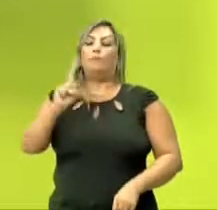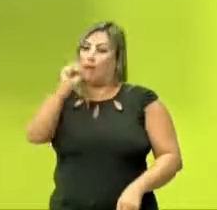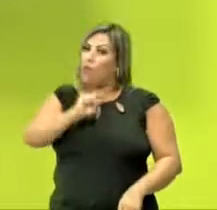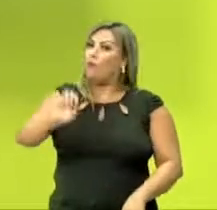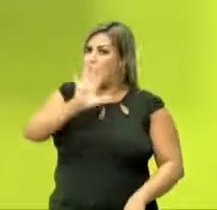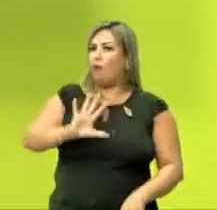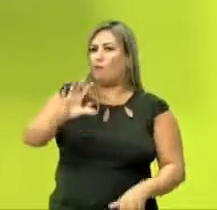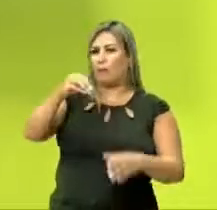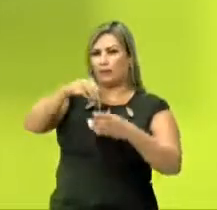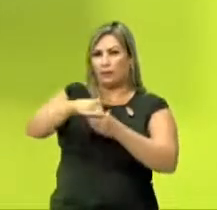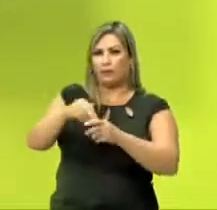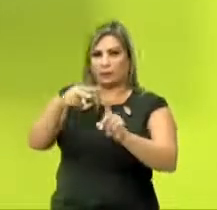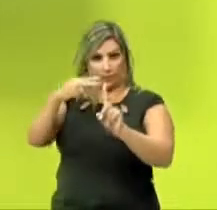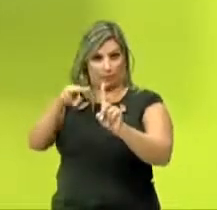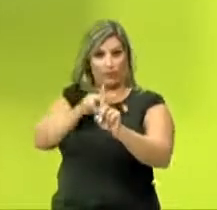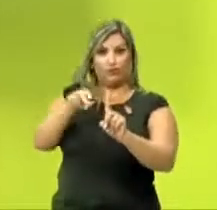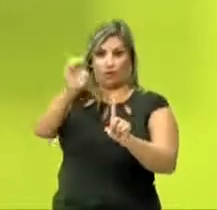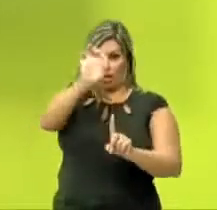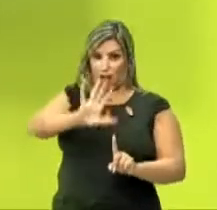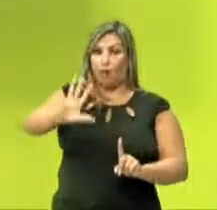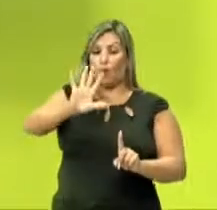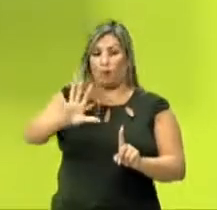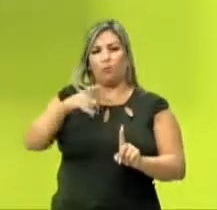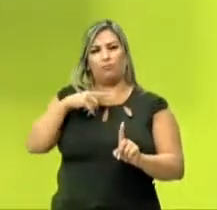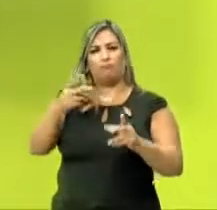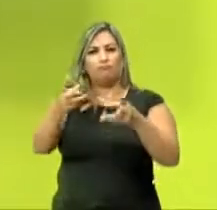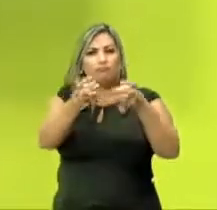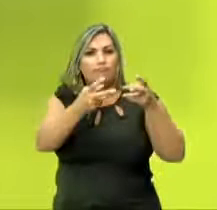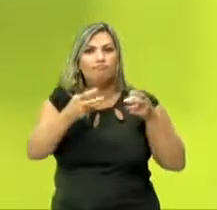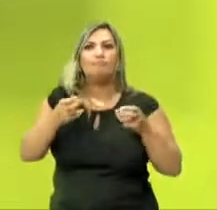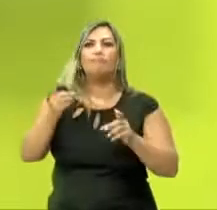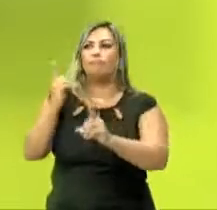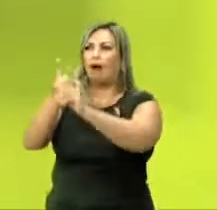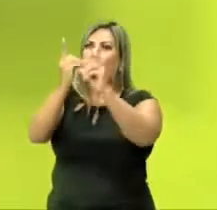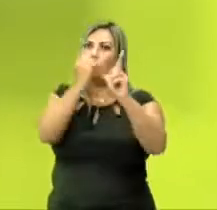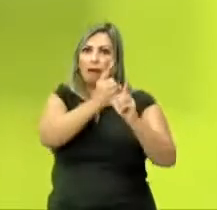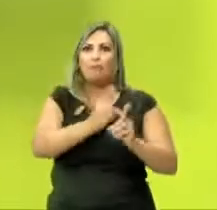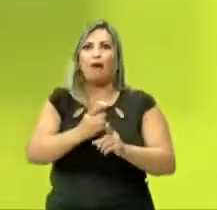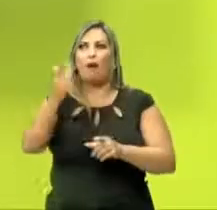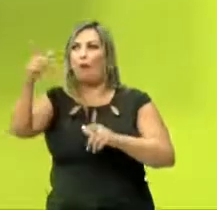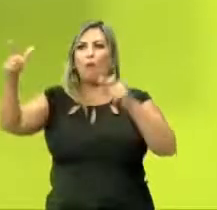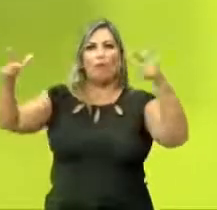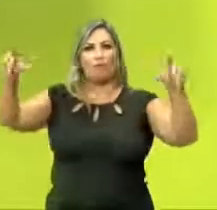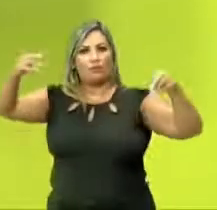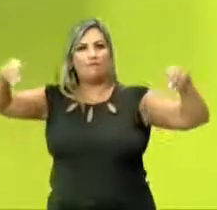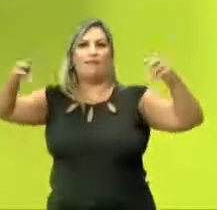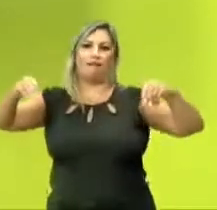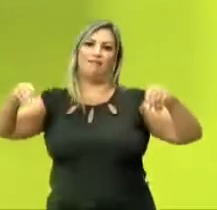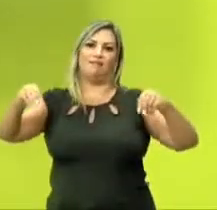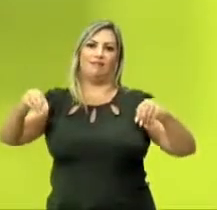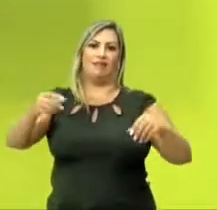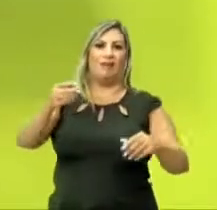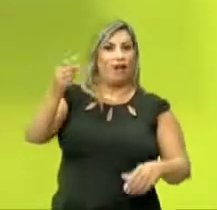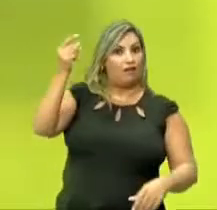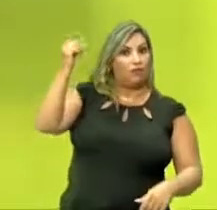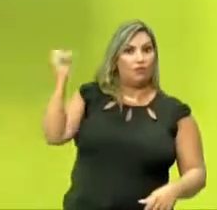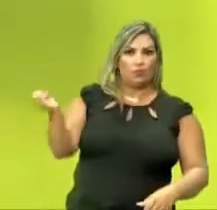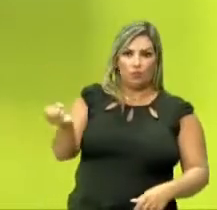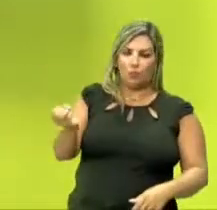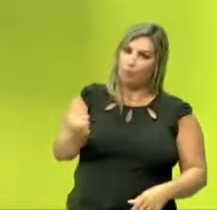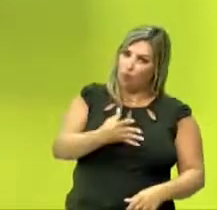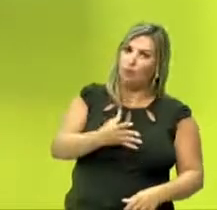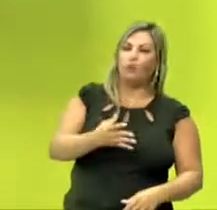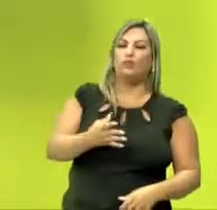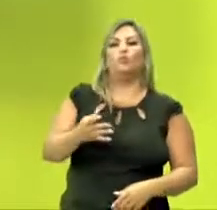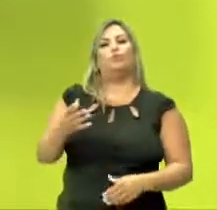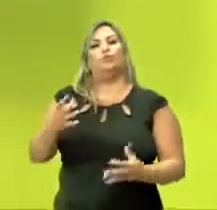assim, dentro da visão europeia, descobrindo que existiam outros continentes. E aí, a gente vai ver, Velho Mundo descobre agora